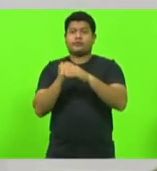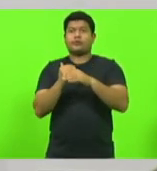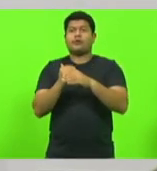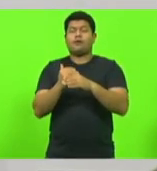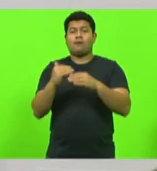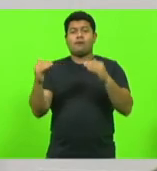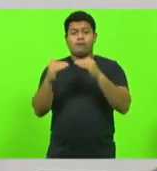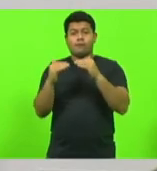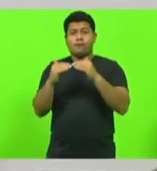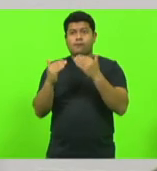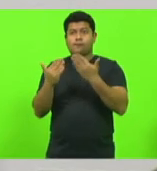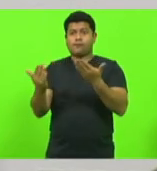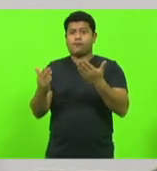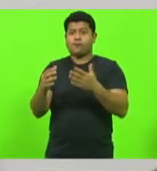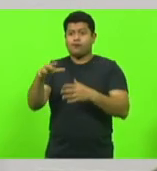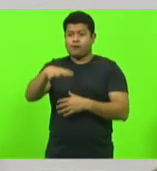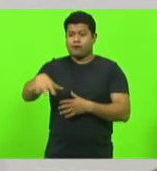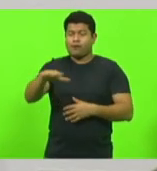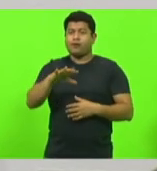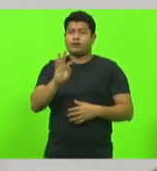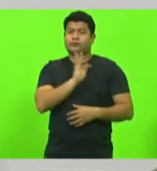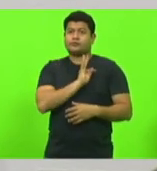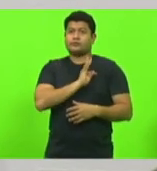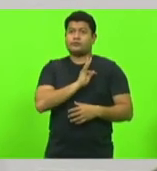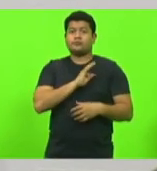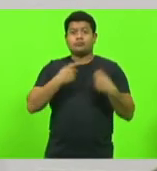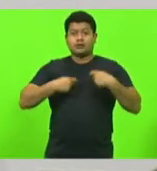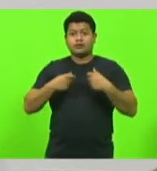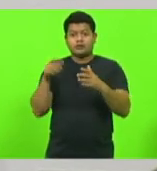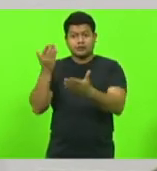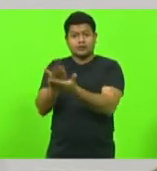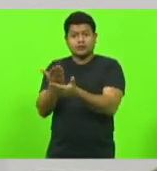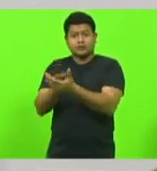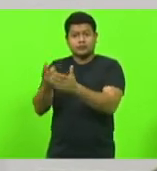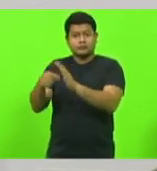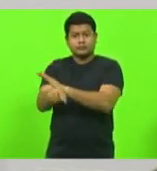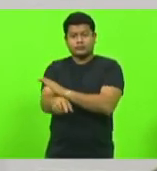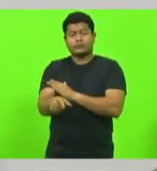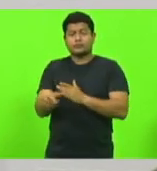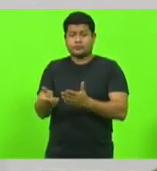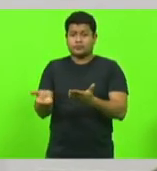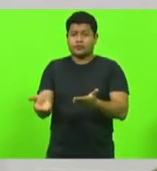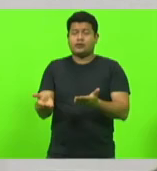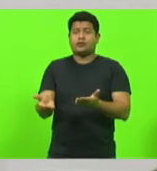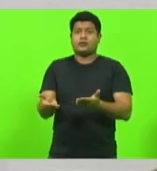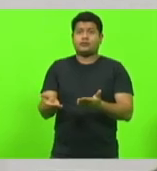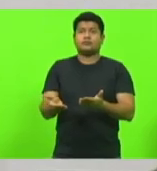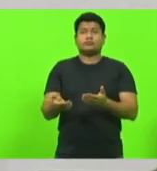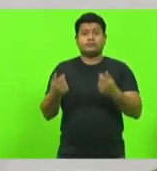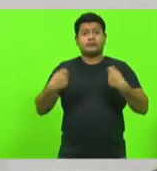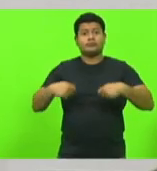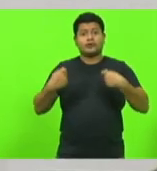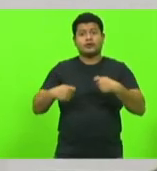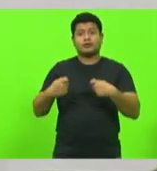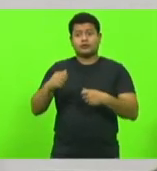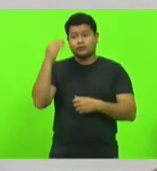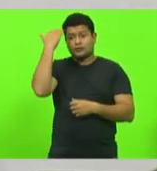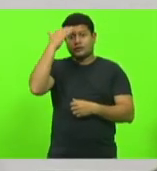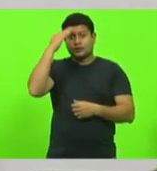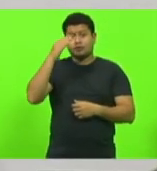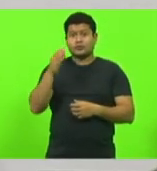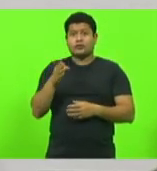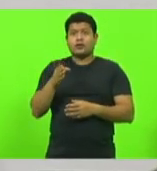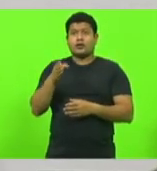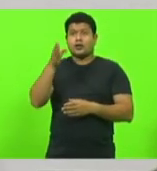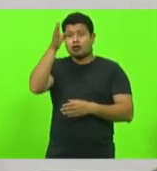pôr as mãos, se debruçar em relação a isso, mas que ele possa estudar, em definitivo, uma data de retomada do